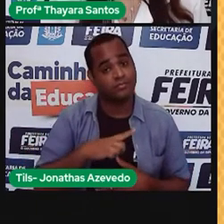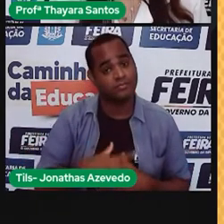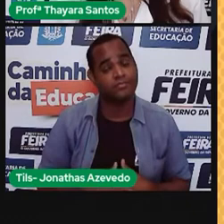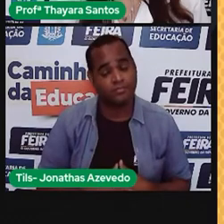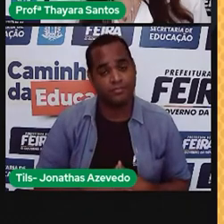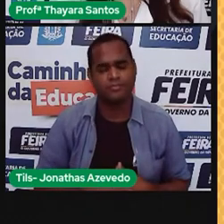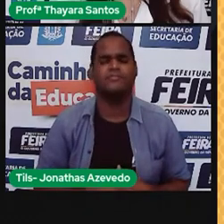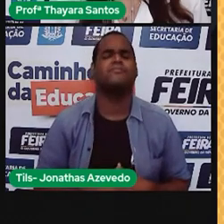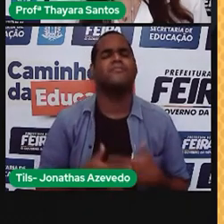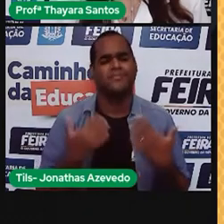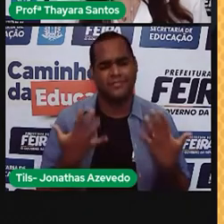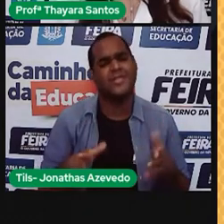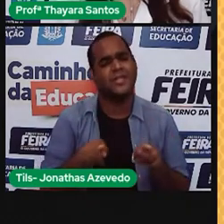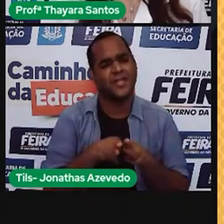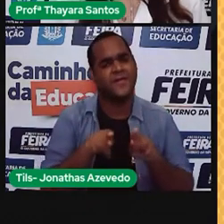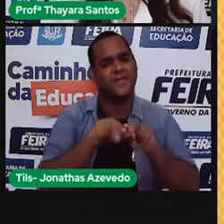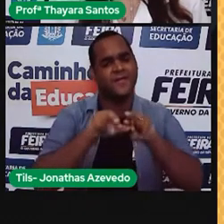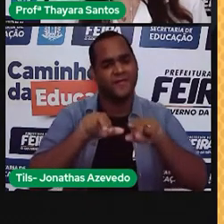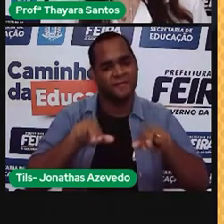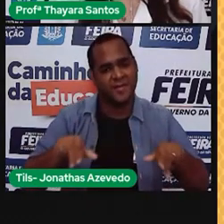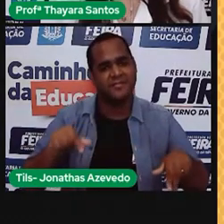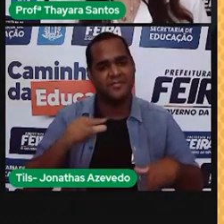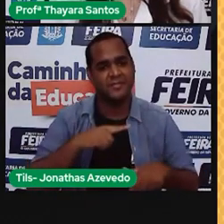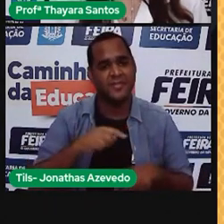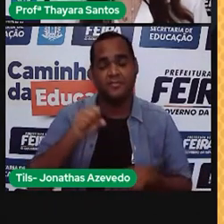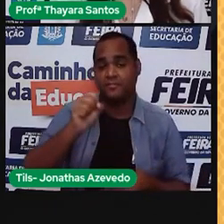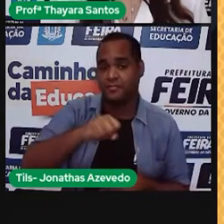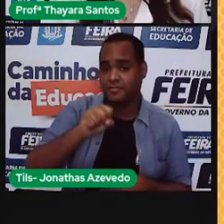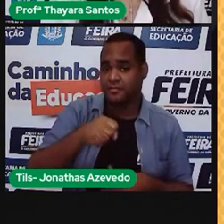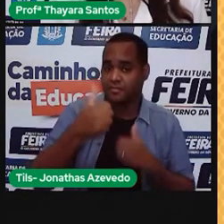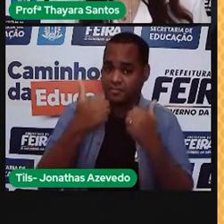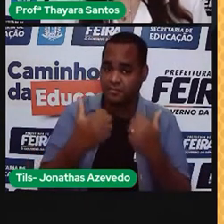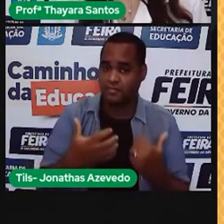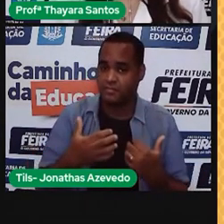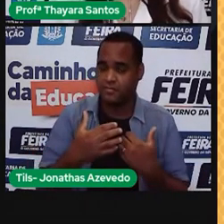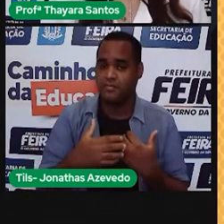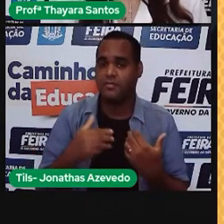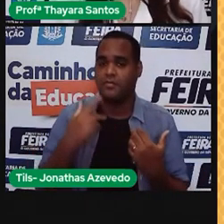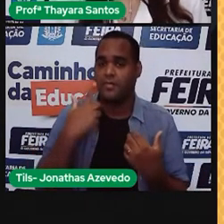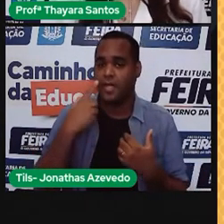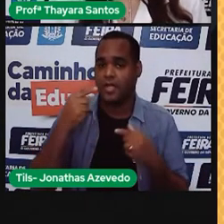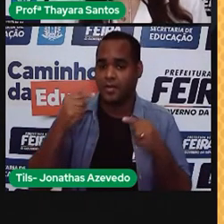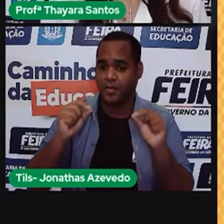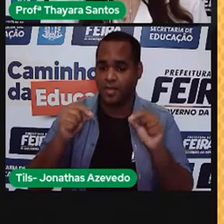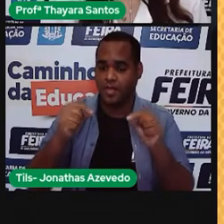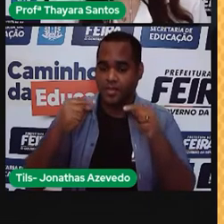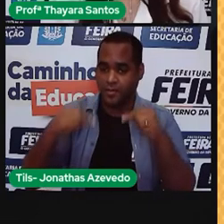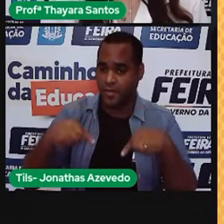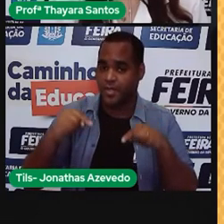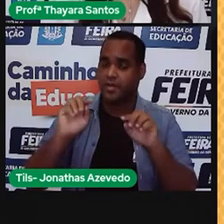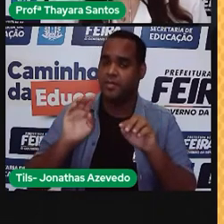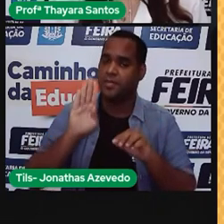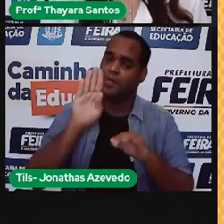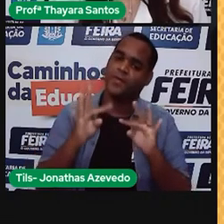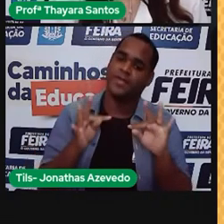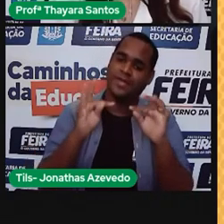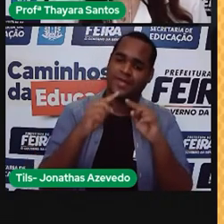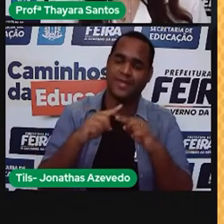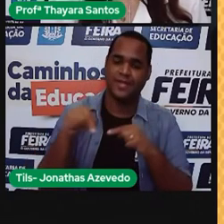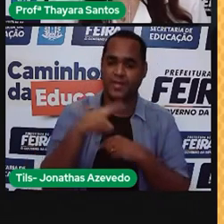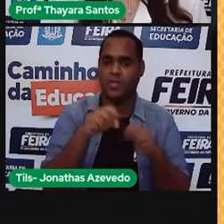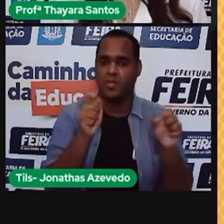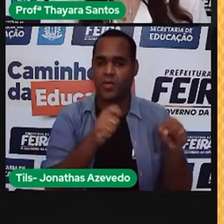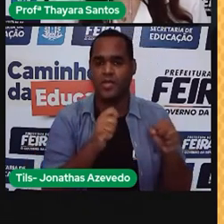é muita coisa, né? Sim, Saturnina! Mas não desanima! A biotecnologia tem tudo para